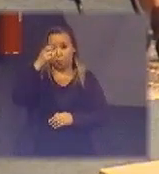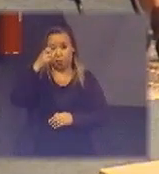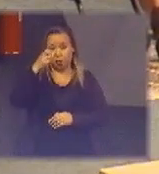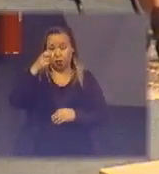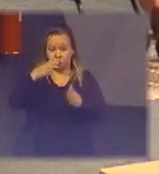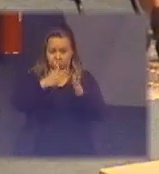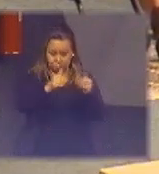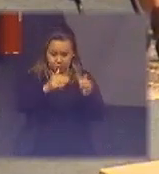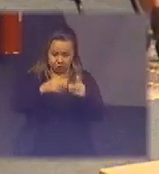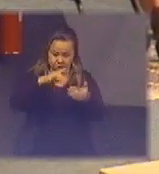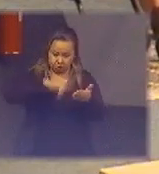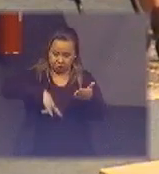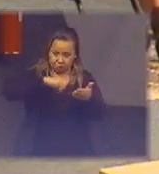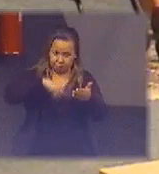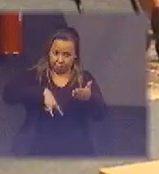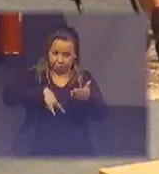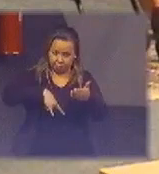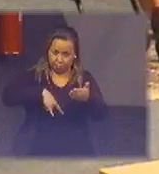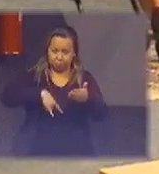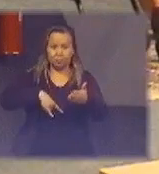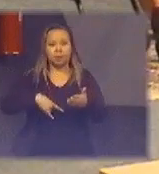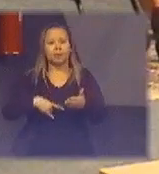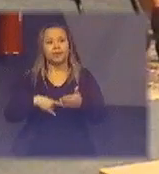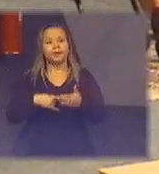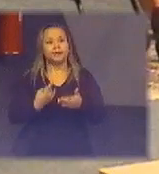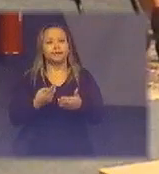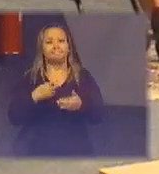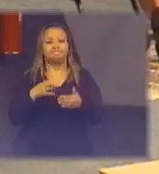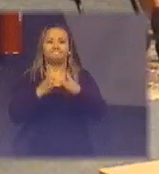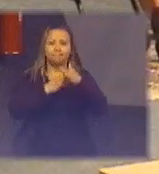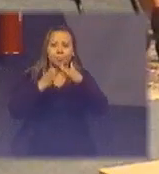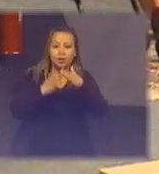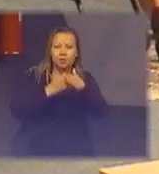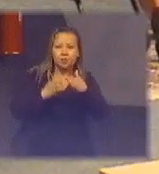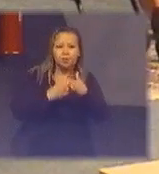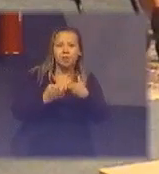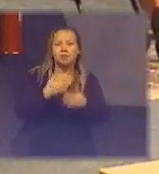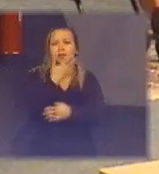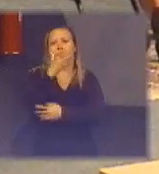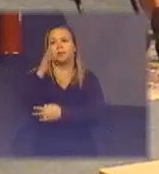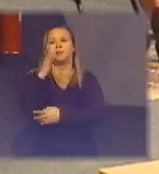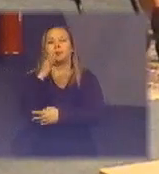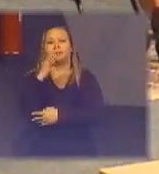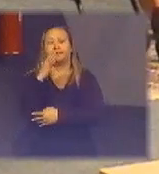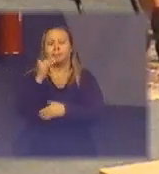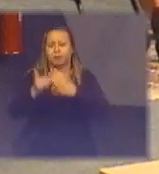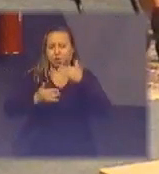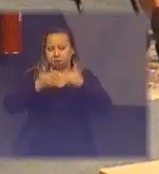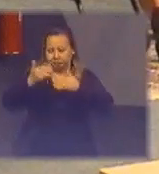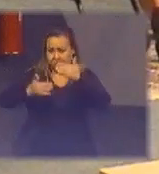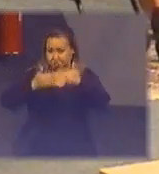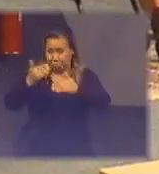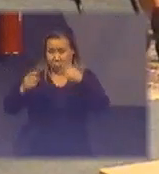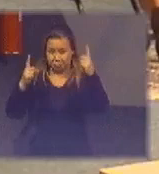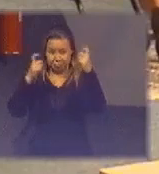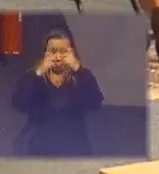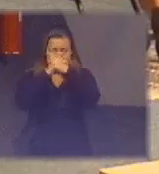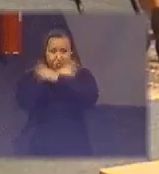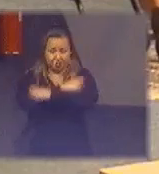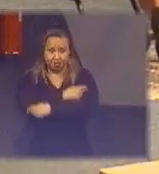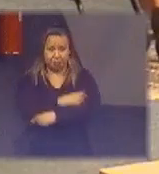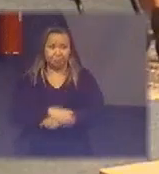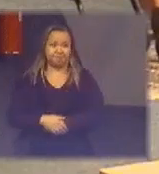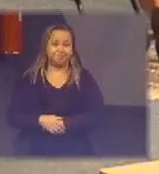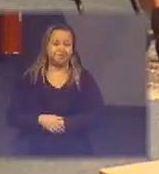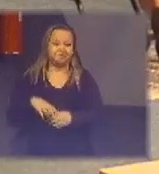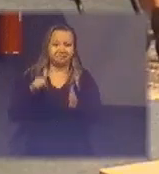licenciamentos da agência ambiental imagina o processo para se fazer isso e o custo que é uma coisa que a